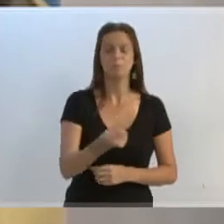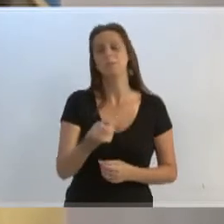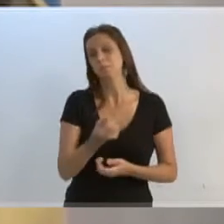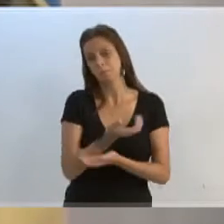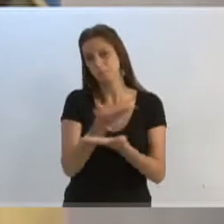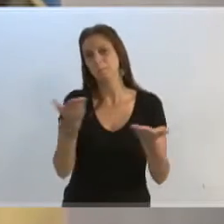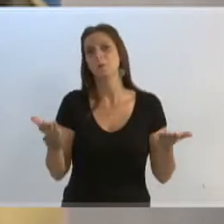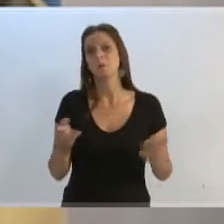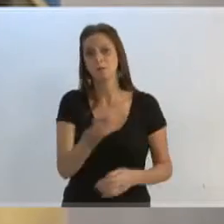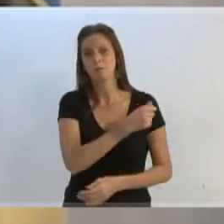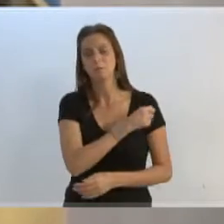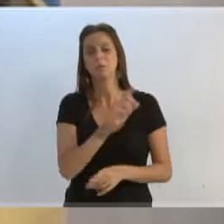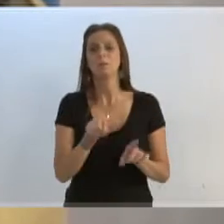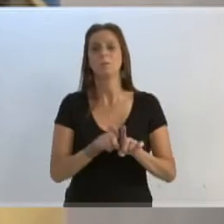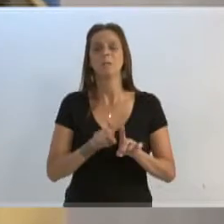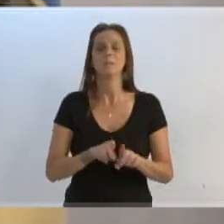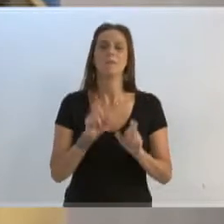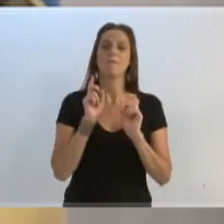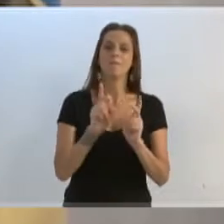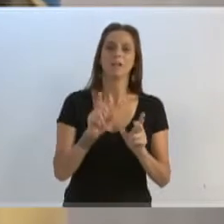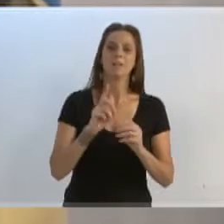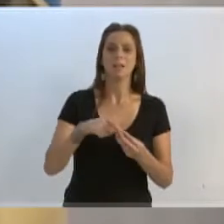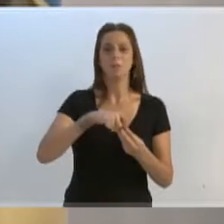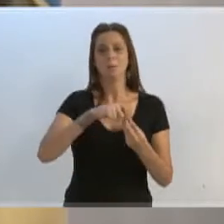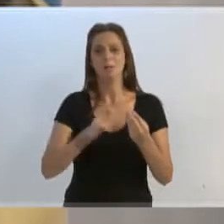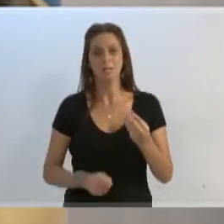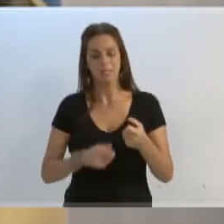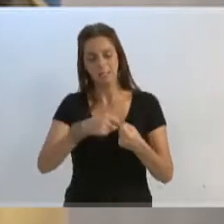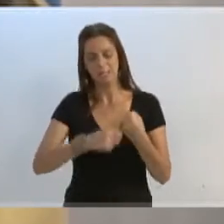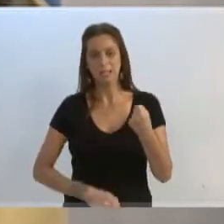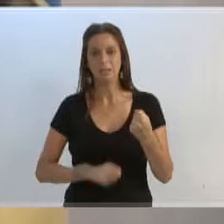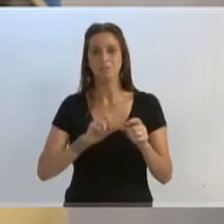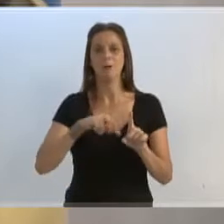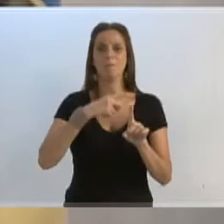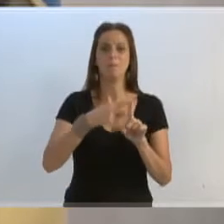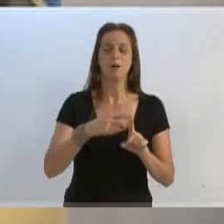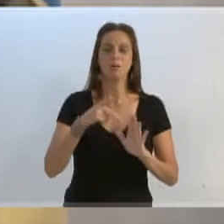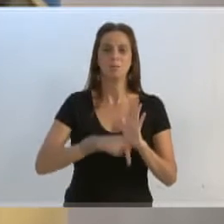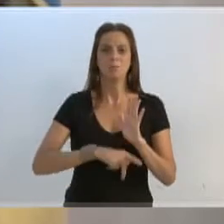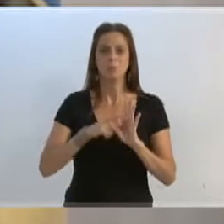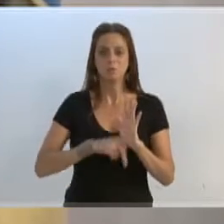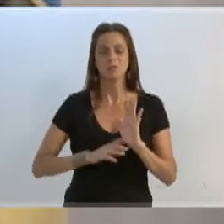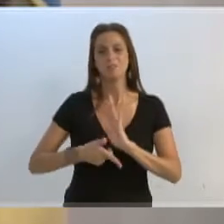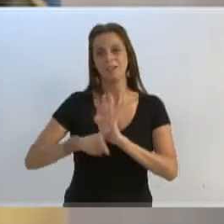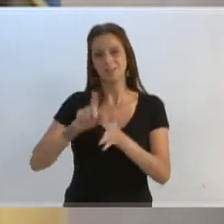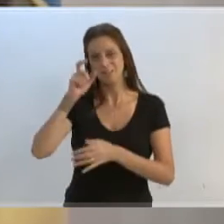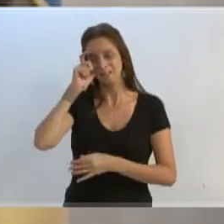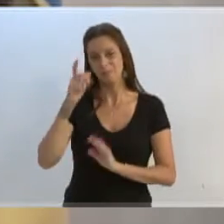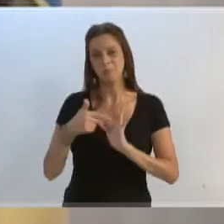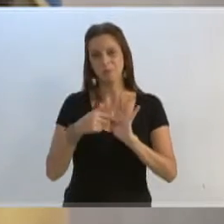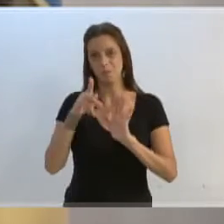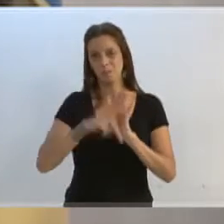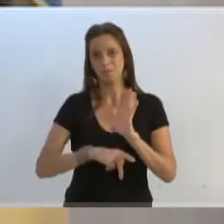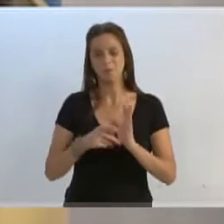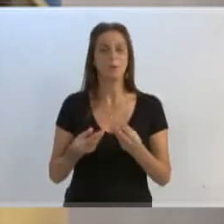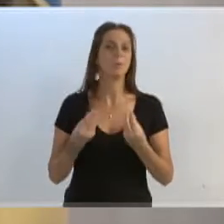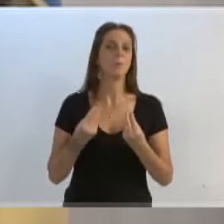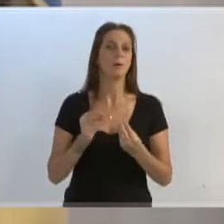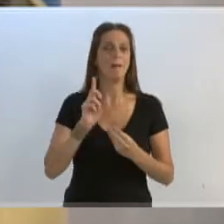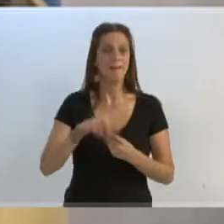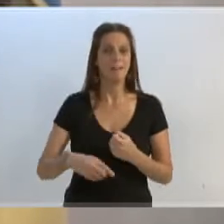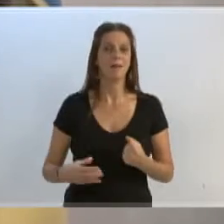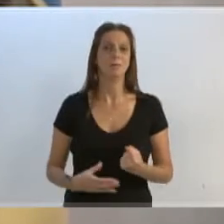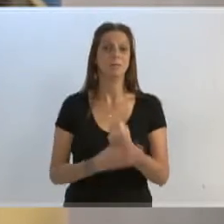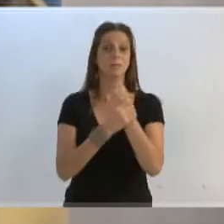Estão trabalhando com o Rifa, estão trabalhando aí com uma série de projetos. Esse projeto que o Ari acabou de colocar é para a segurança do